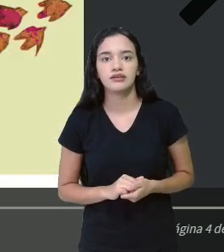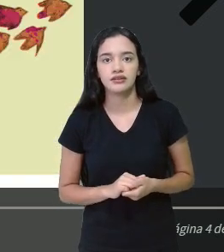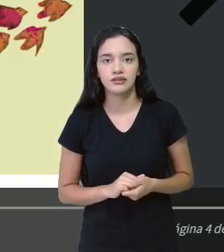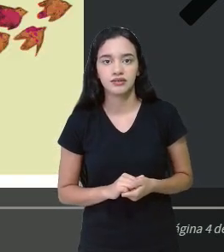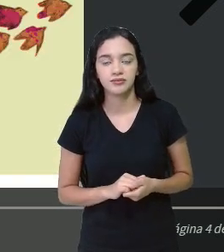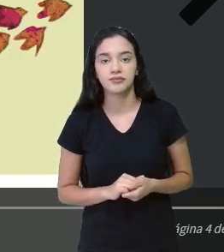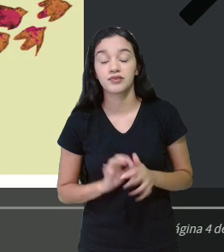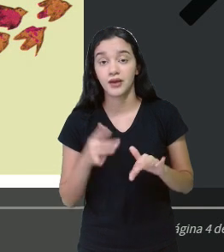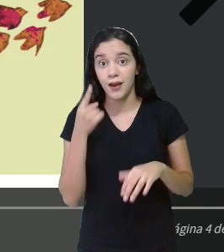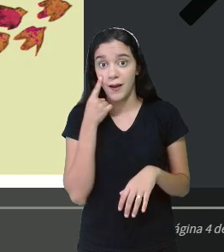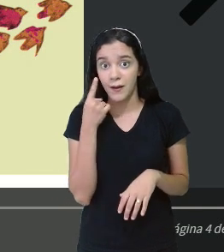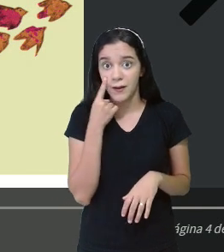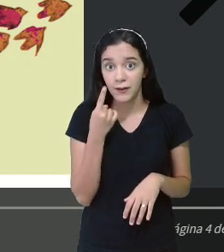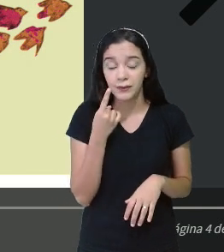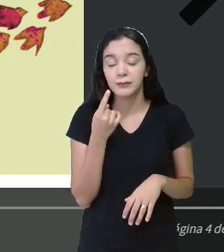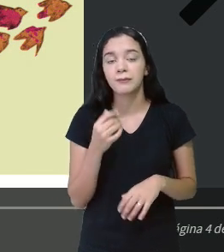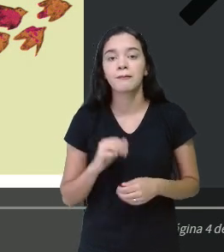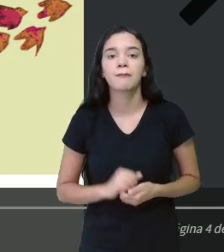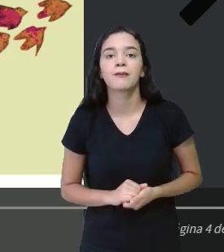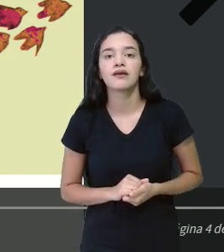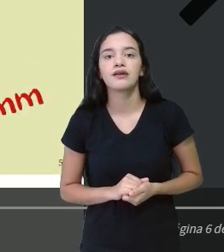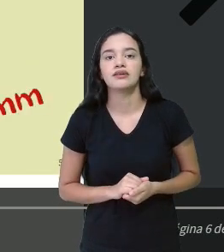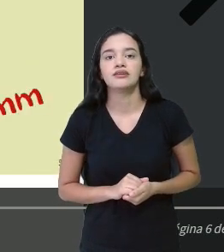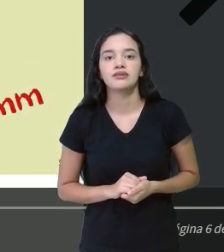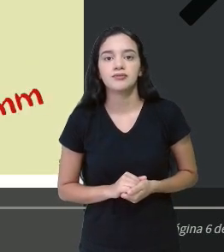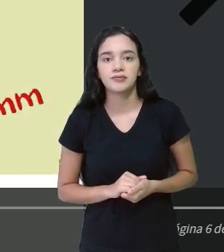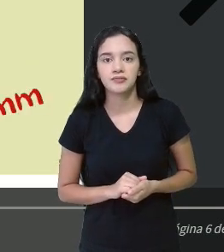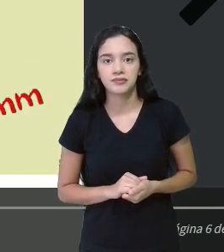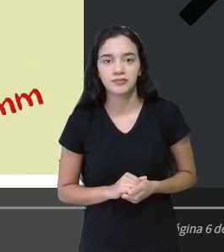Olha só, a história diz o seguinte.